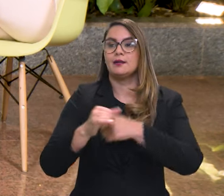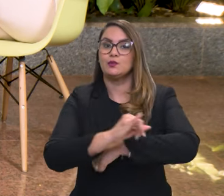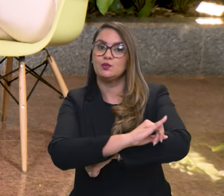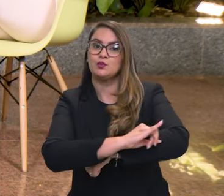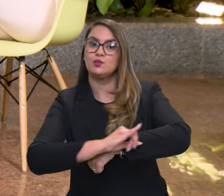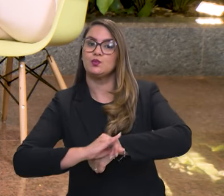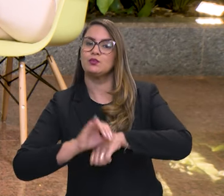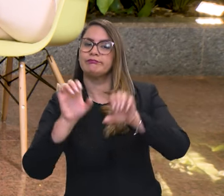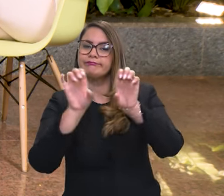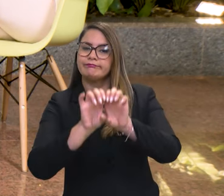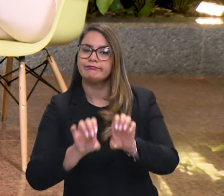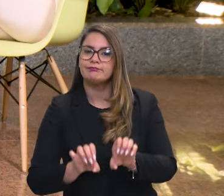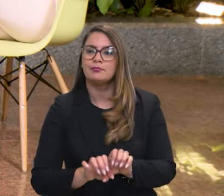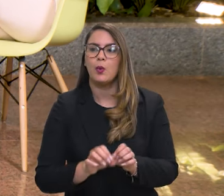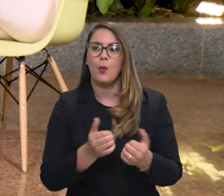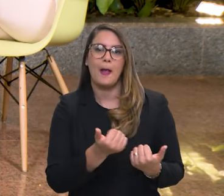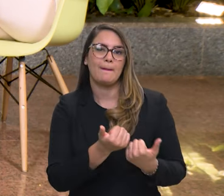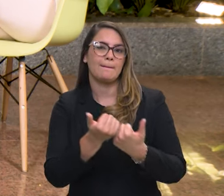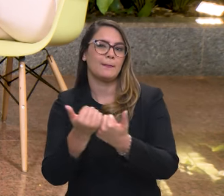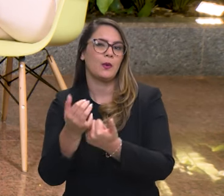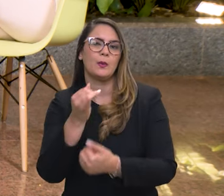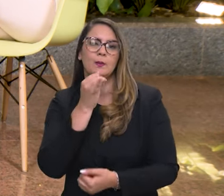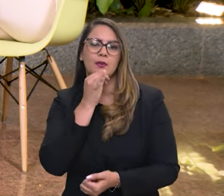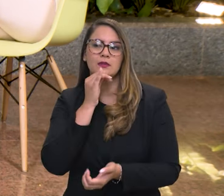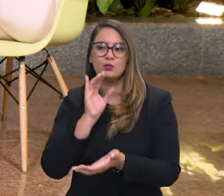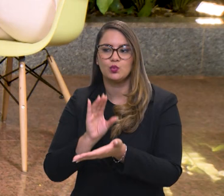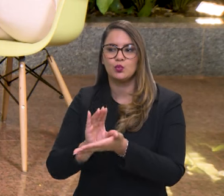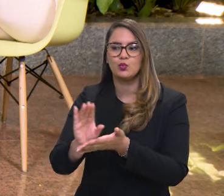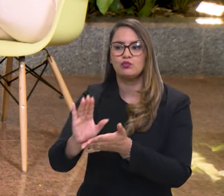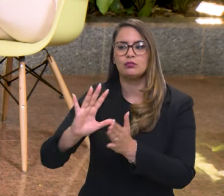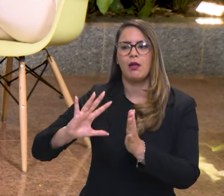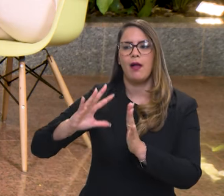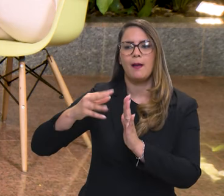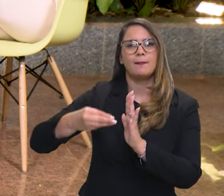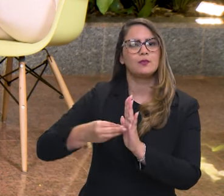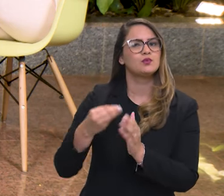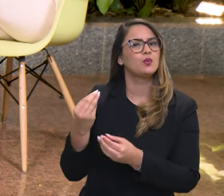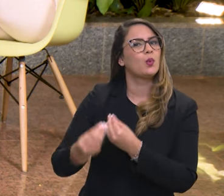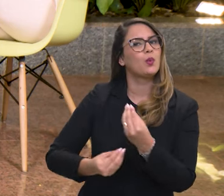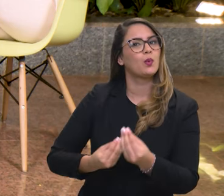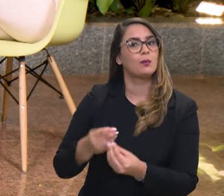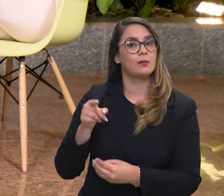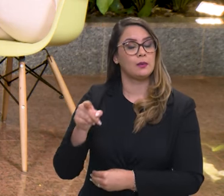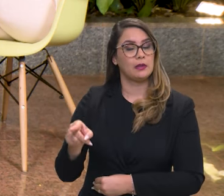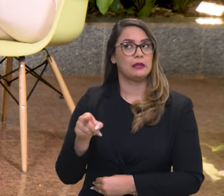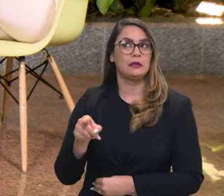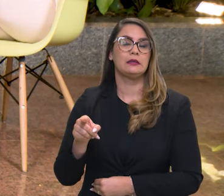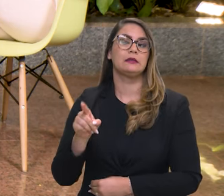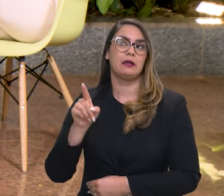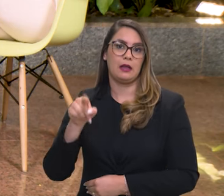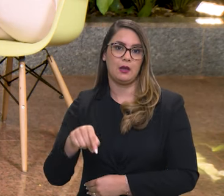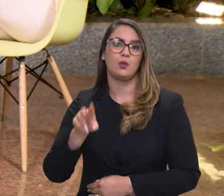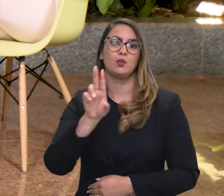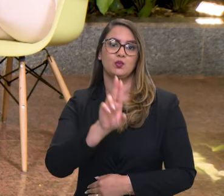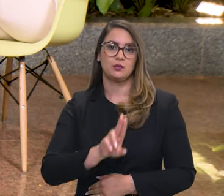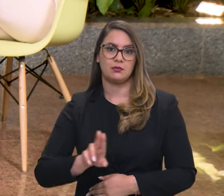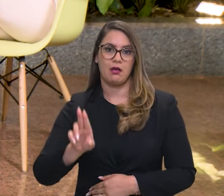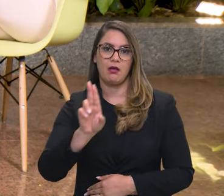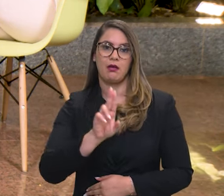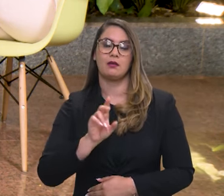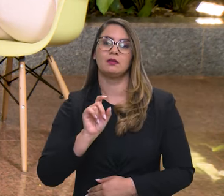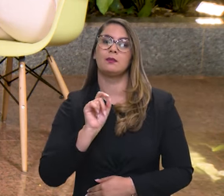aporte, por exemplo, do Fundo Amazônia? O Fundo Amazônia tem sido utilizado para que finalidades,